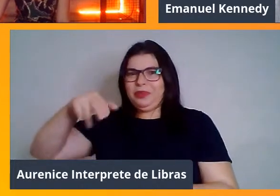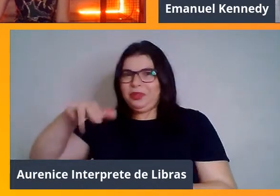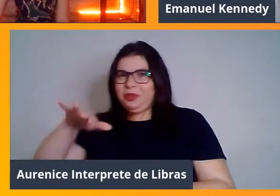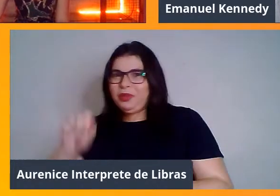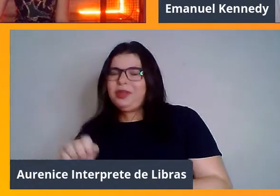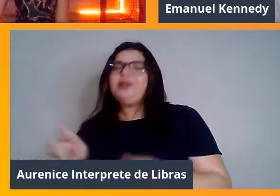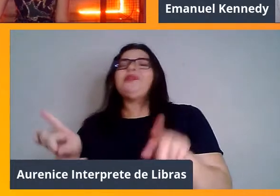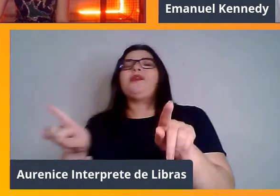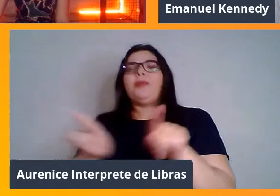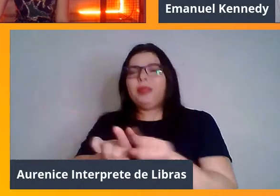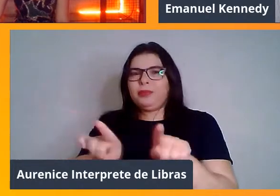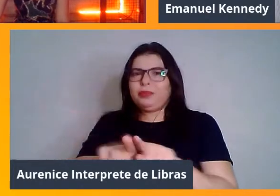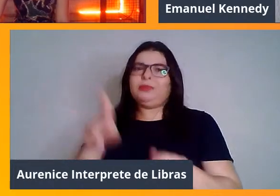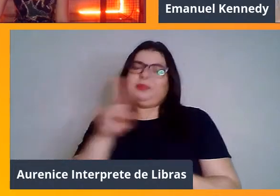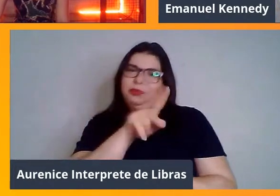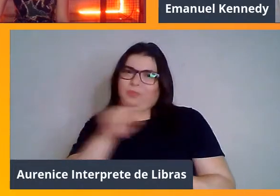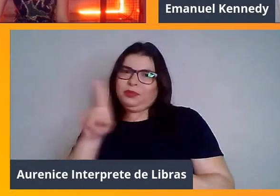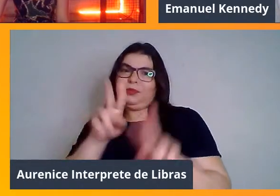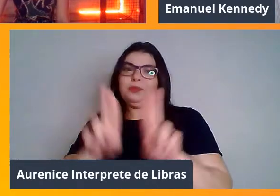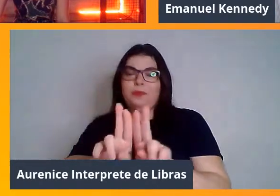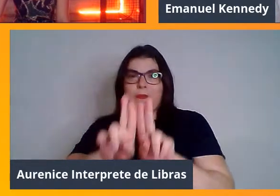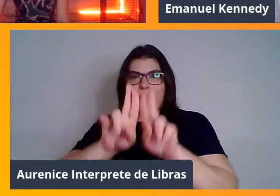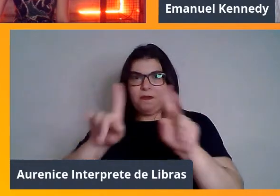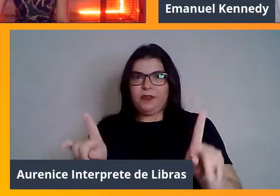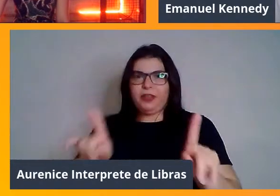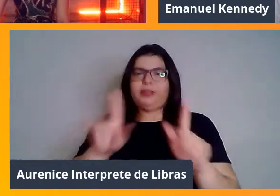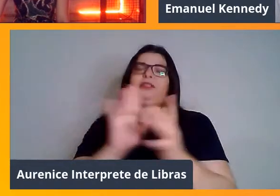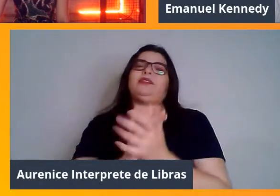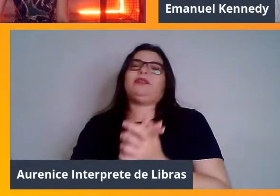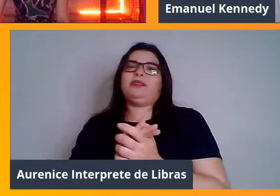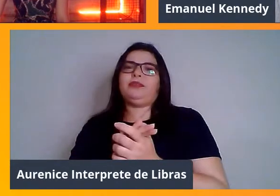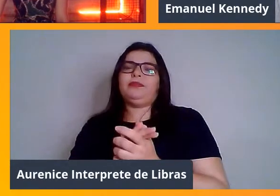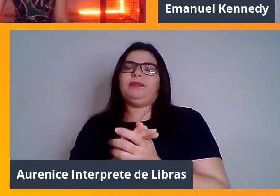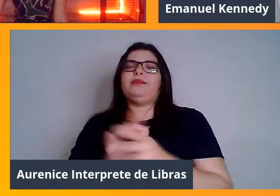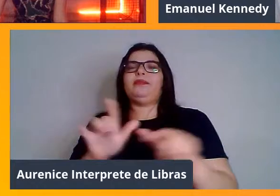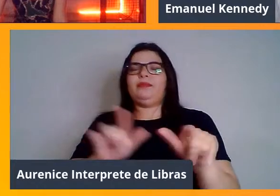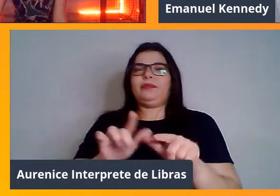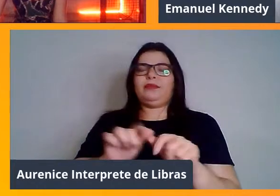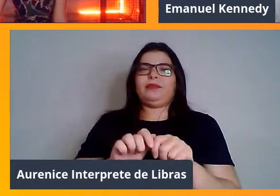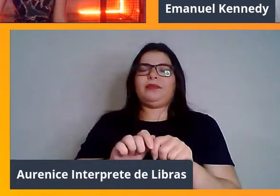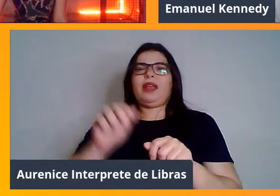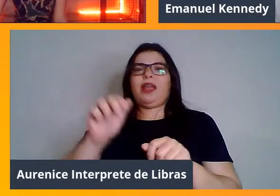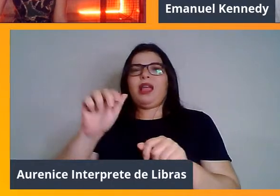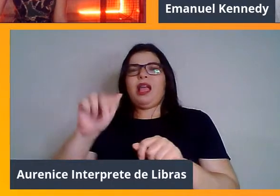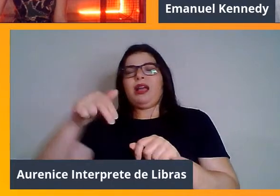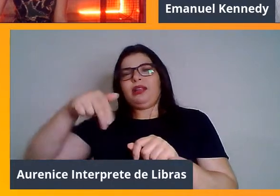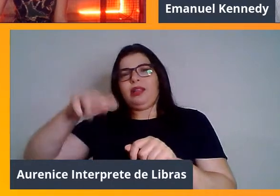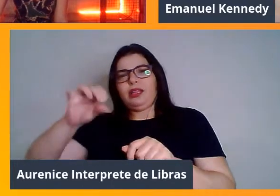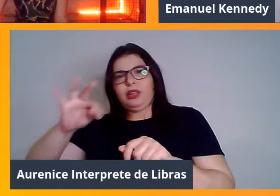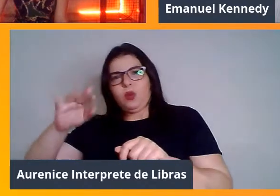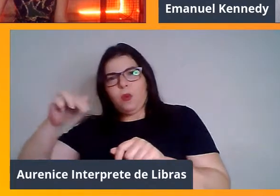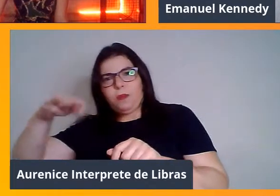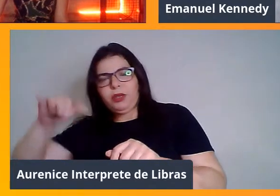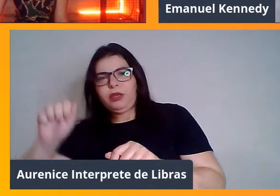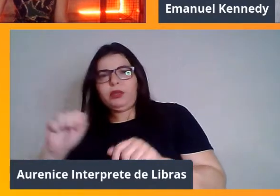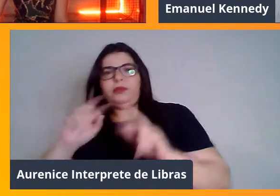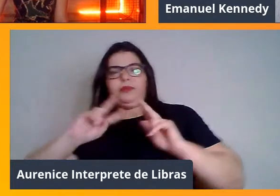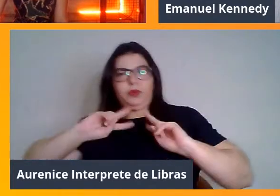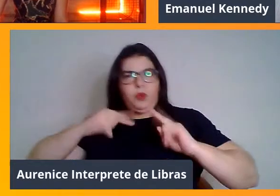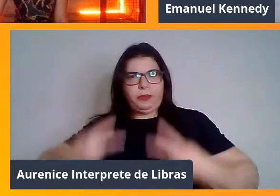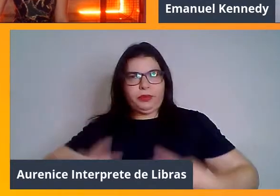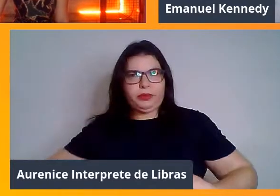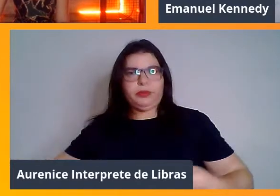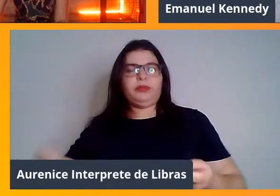da UFESA. Eu trabalho na área de anatomia humana e pesquiso em inflamação pulmonar. Mas, como a Gê falou,